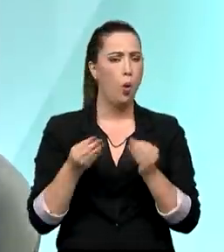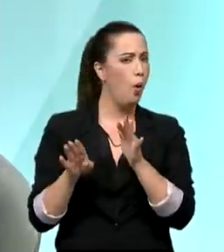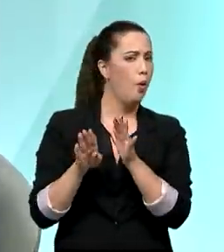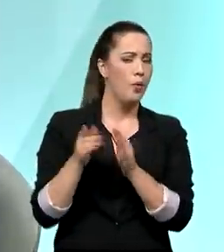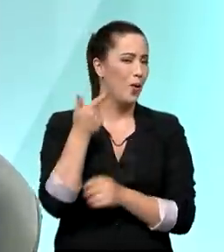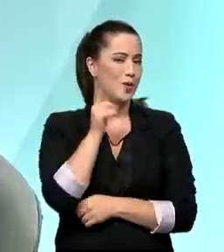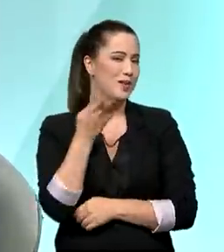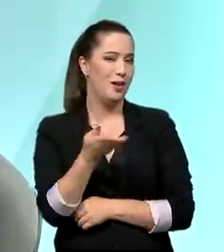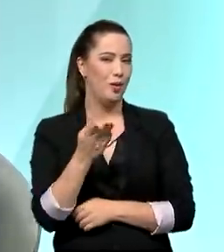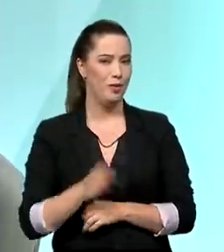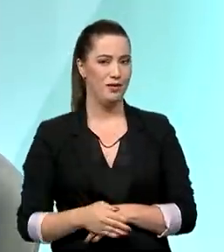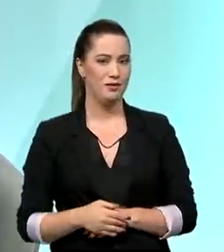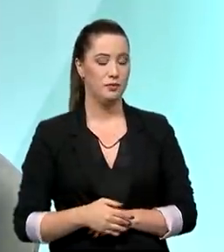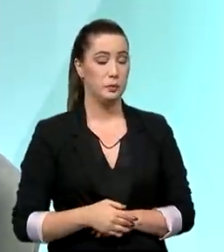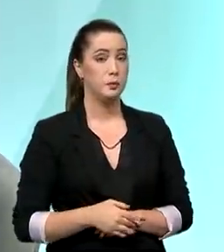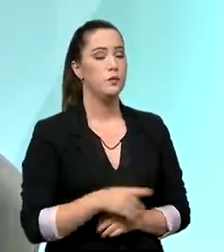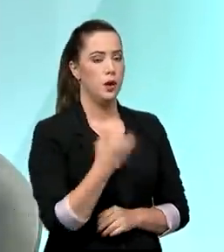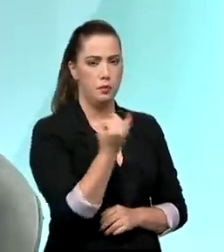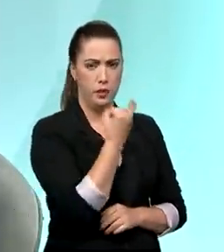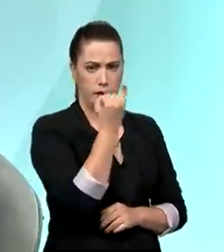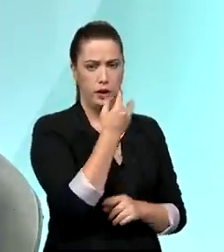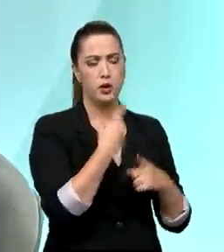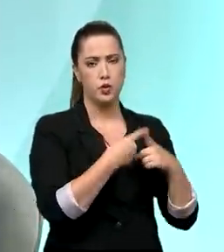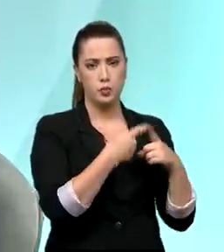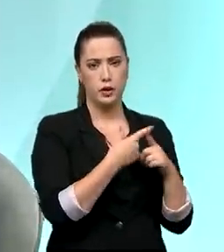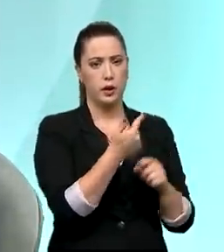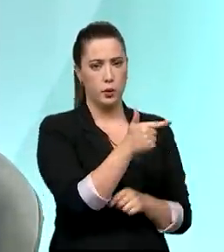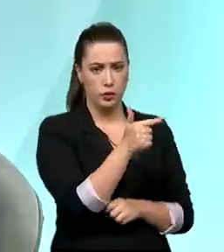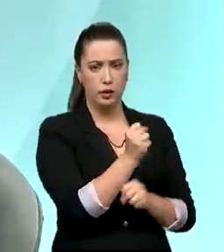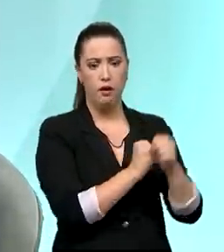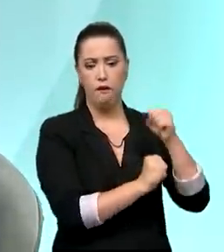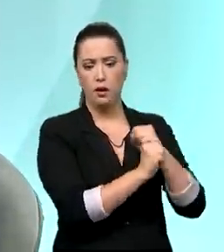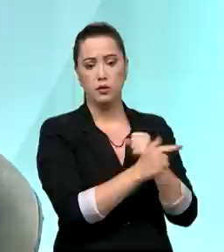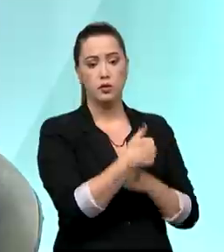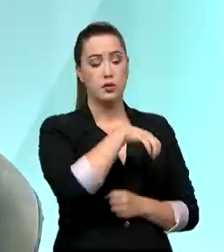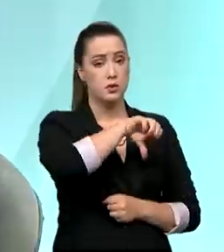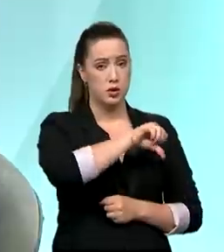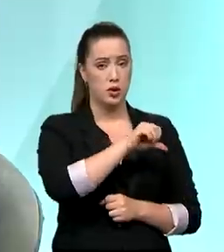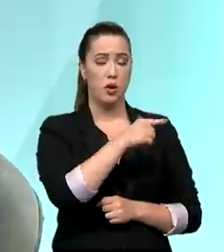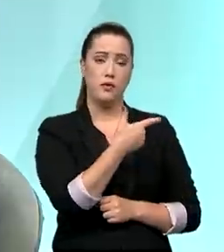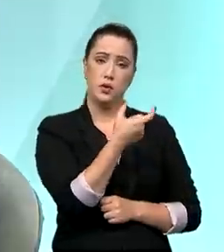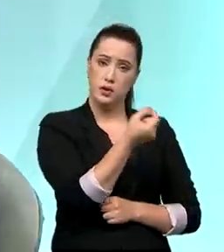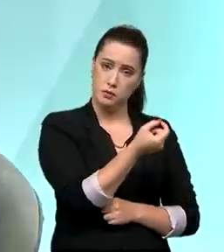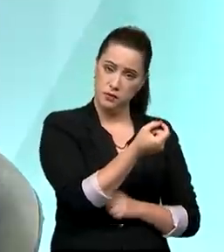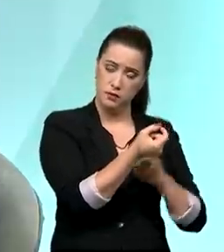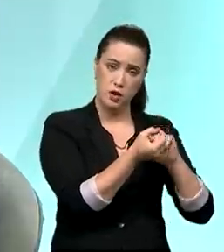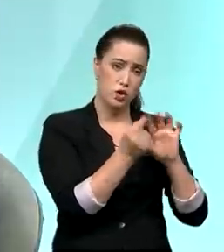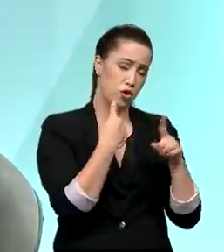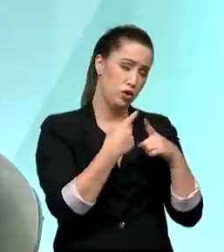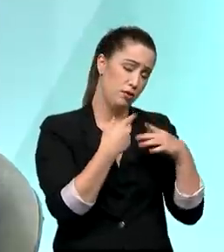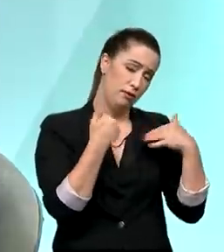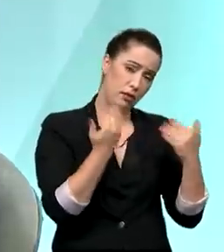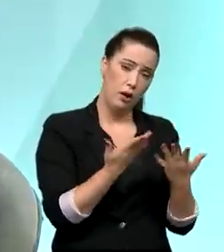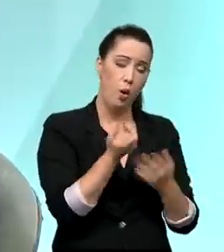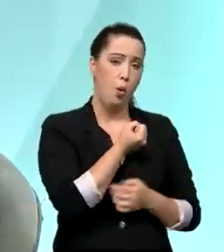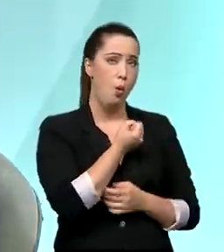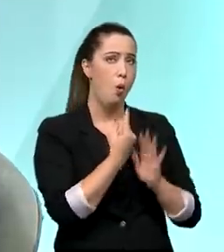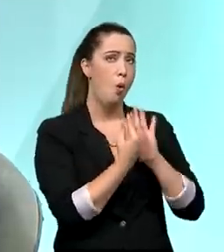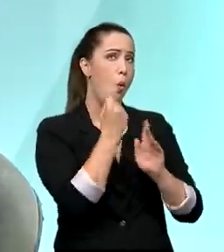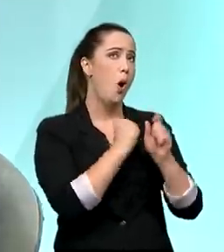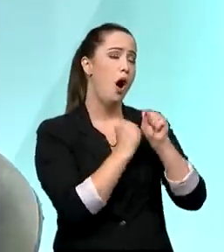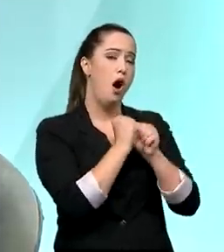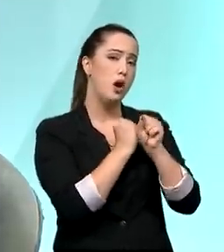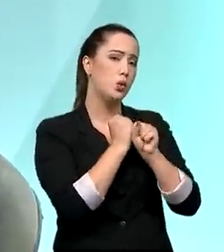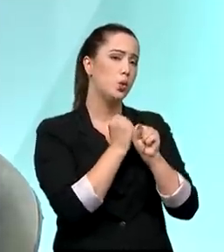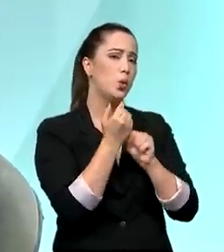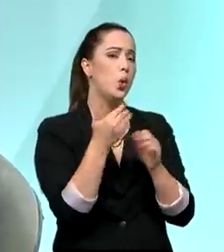2019 e 2020, então a última avaliação foi em 2018, e nós éramos terceiro ou quarto